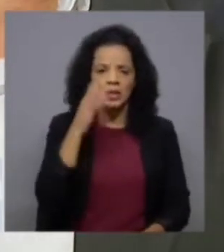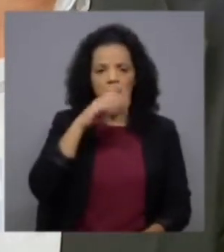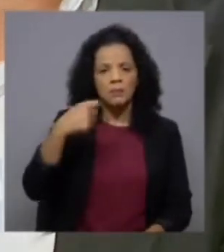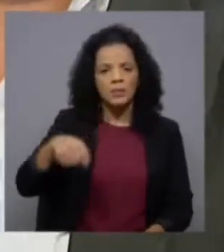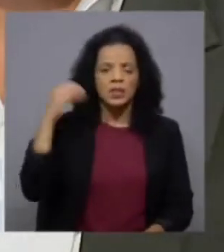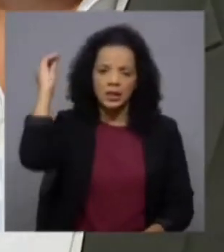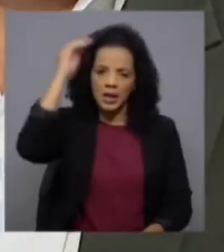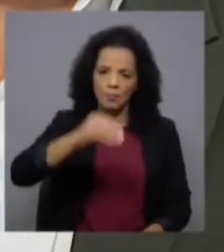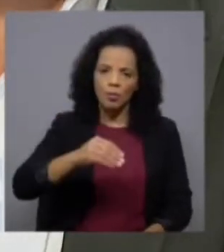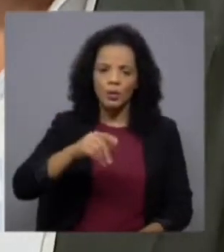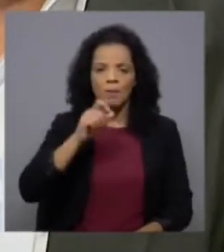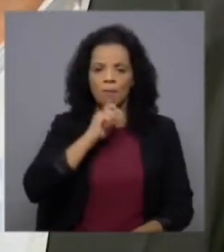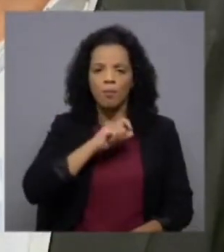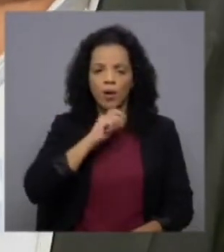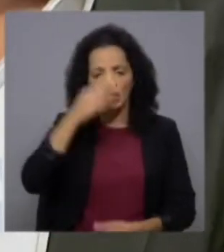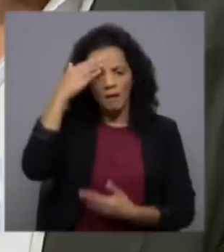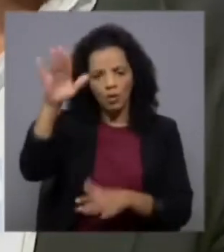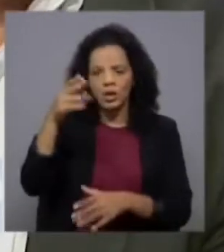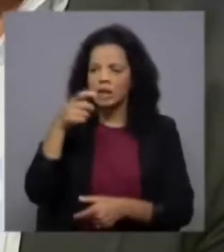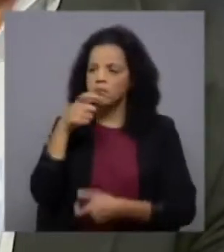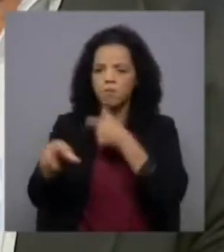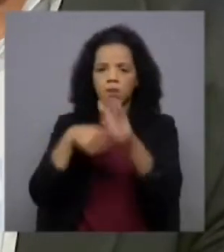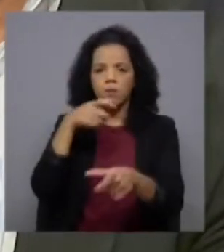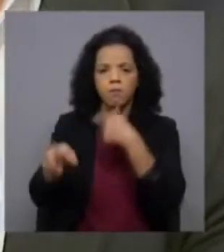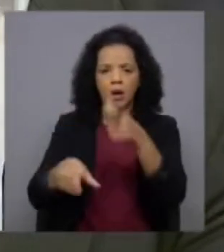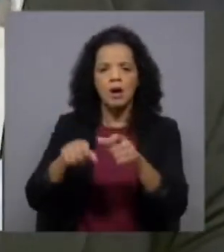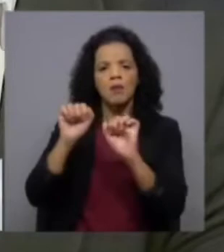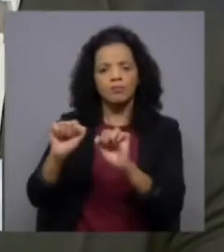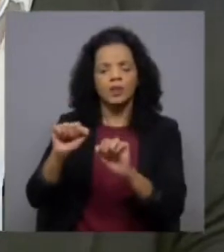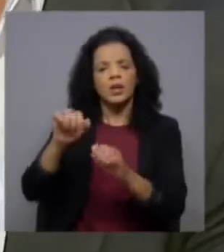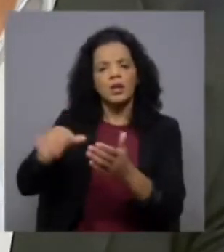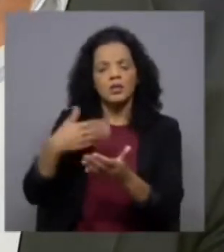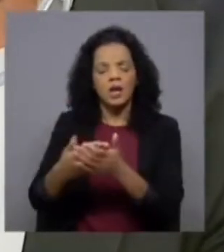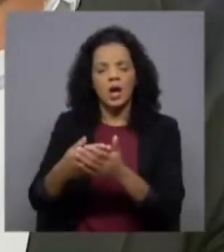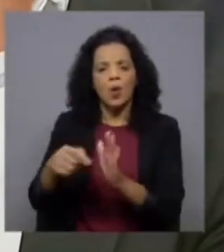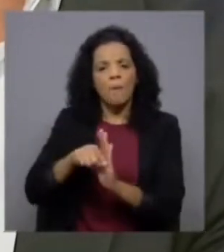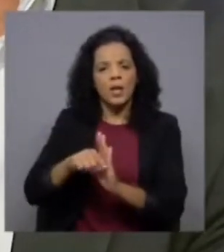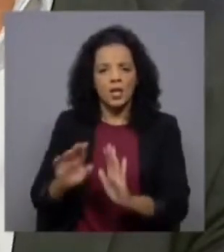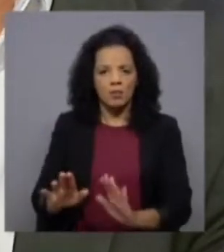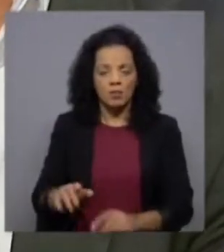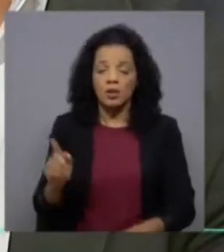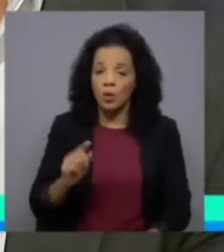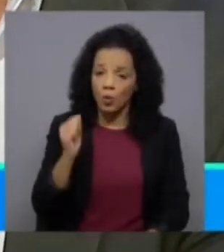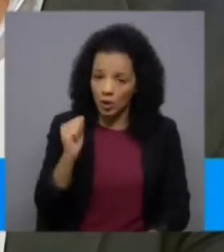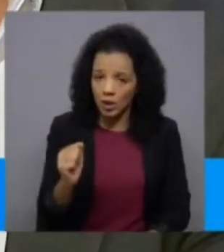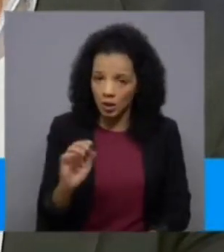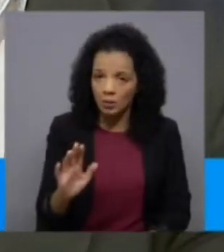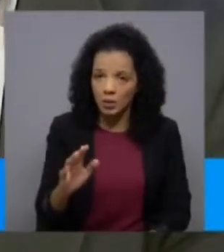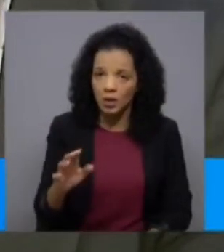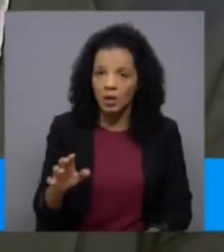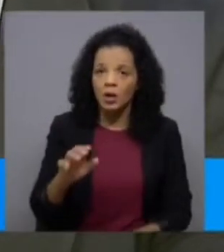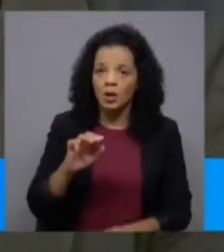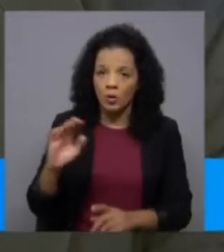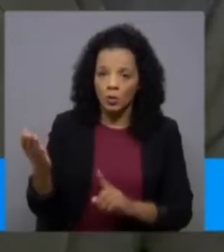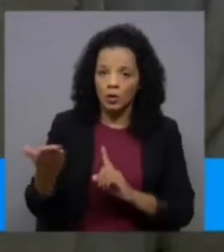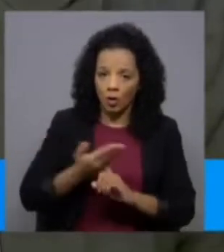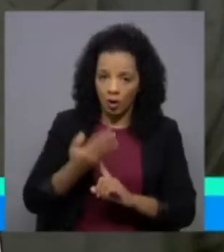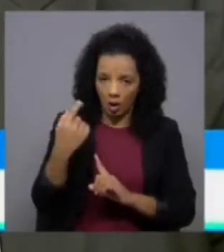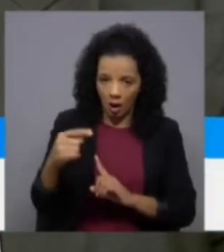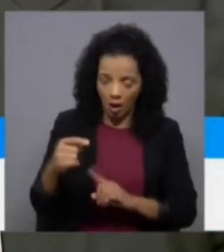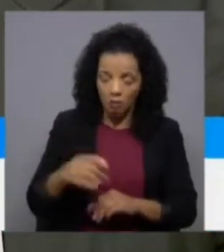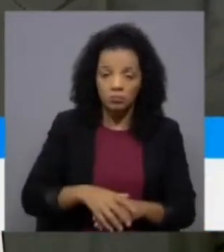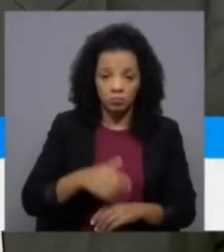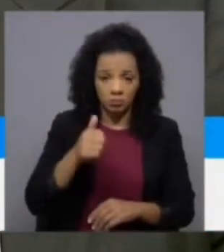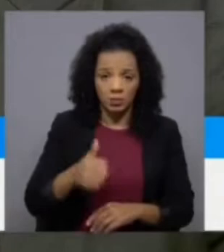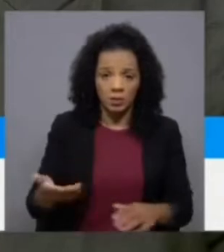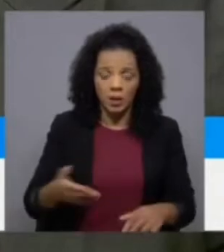aí uma indemnização ao Presidente da República não se pode ofender é uma honra de ninguém é um crime que está no código penal exatamente e bem